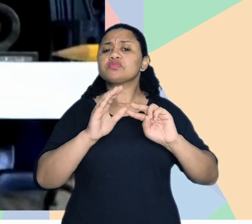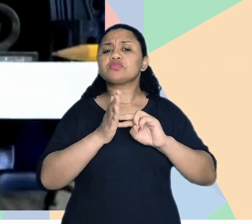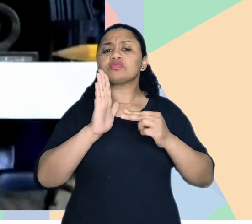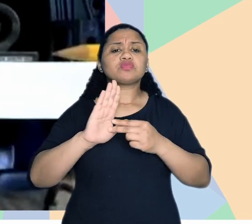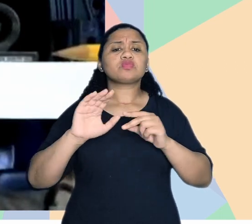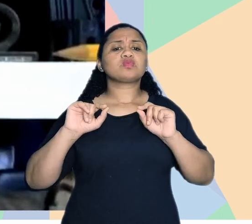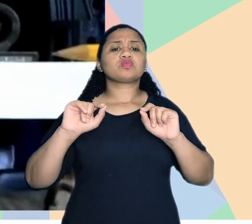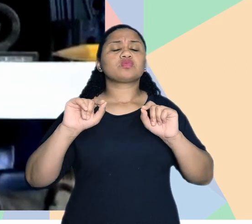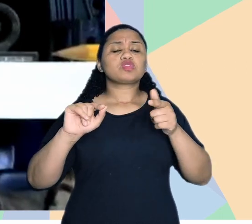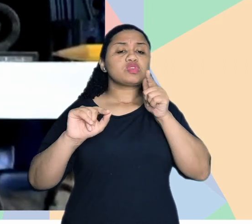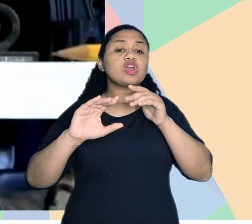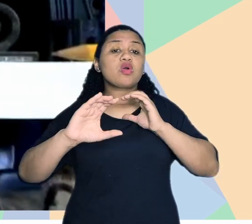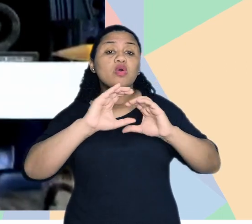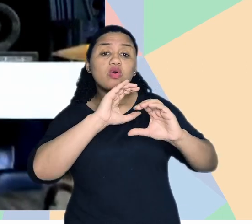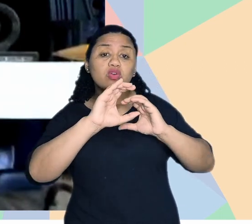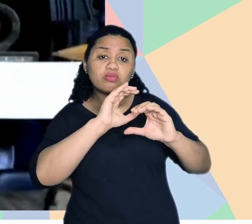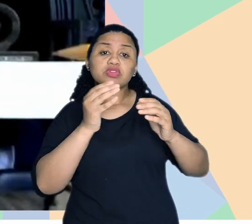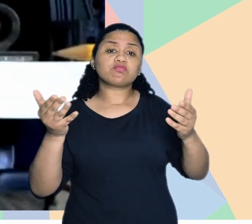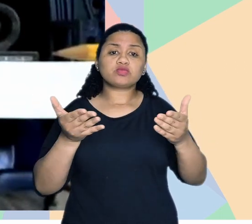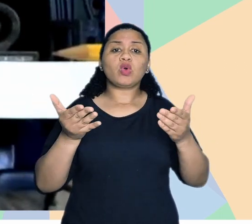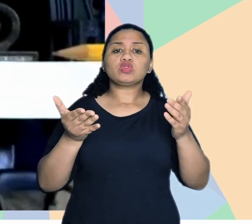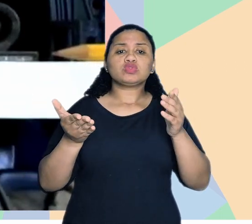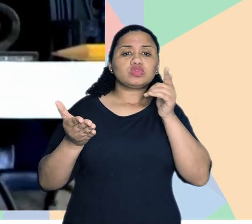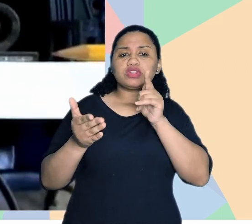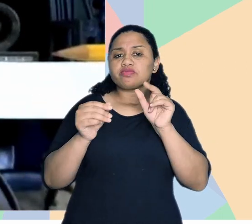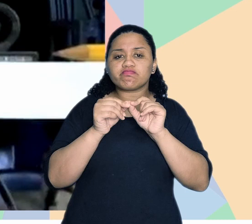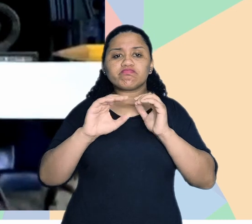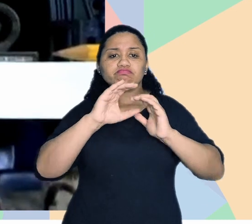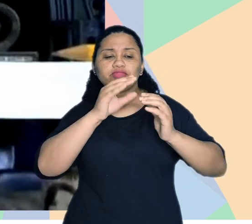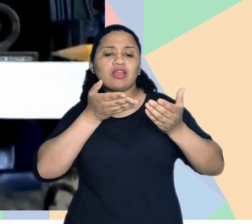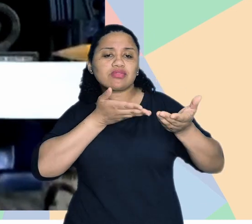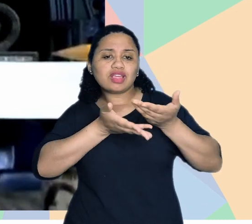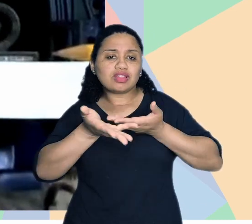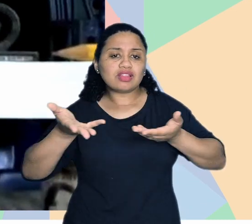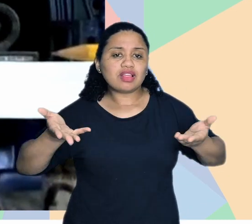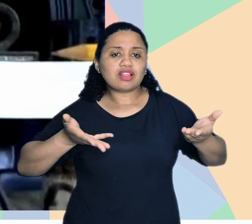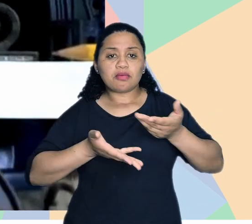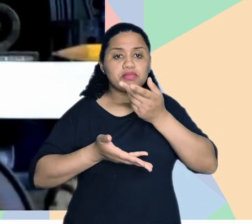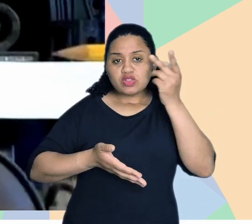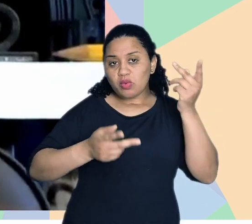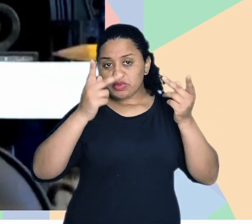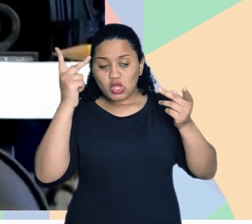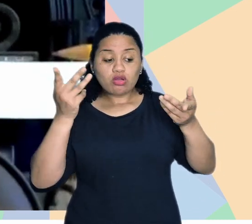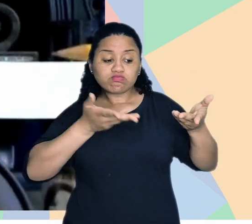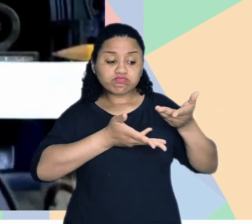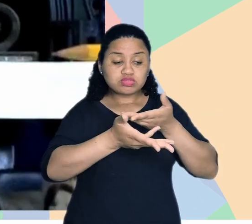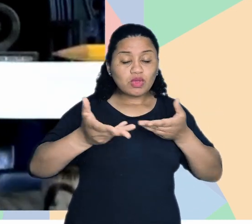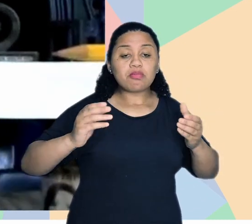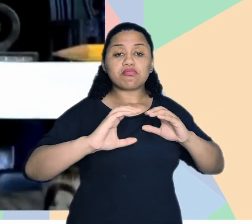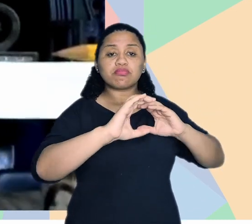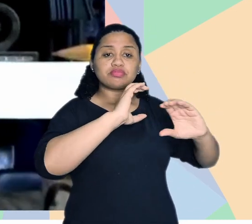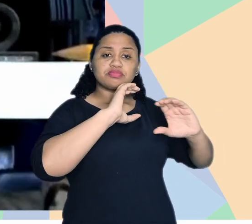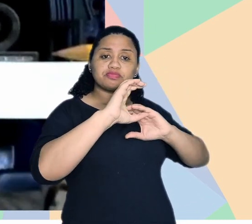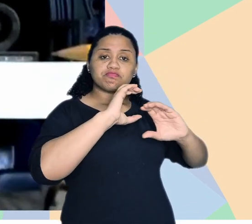significa isso, né? Você poder se comunicar, o que a gente está fazendo aqui hoje, né? Fazer as trocas interpessoais, né? Então, quando eu vou,